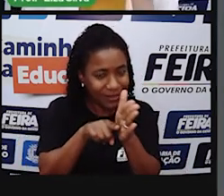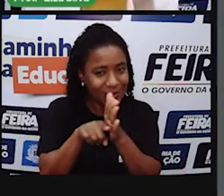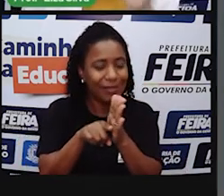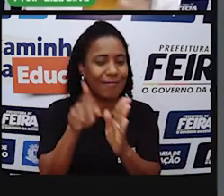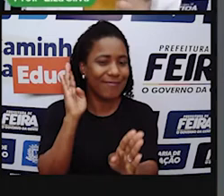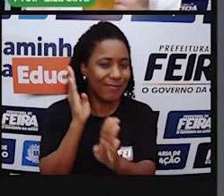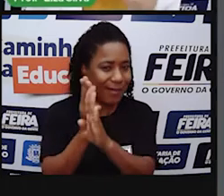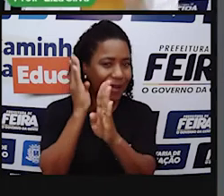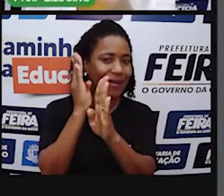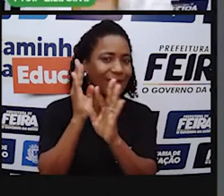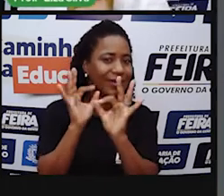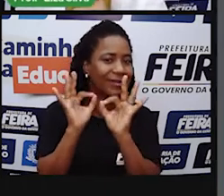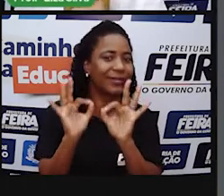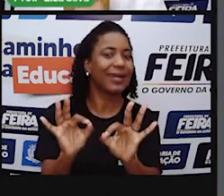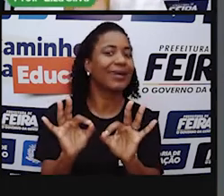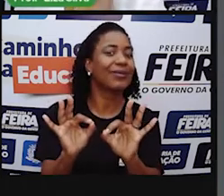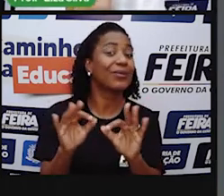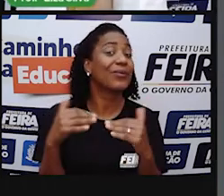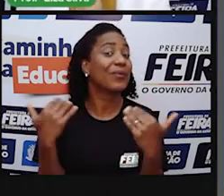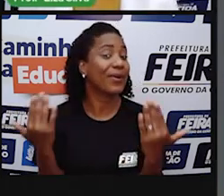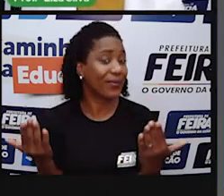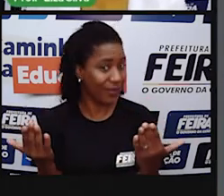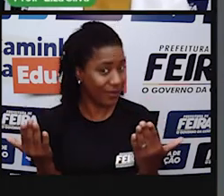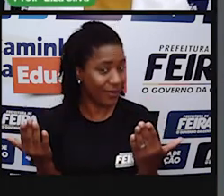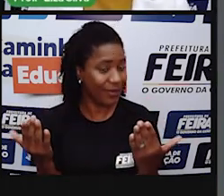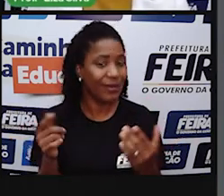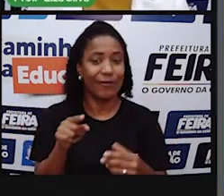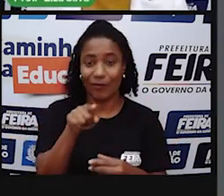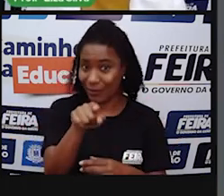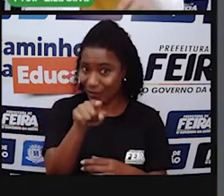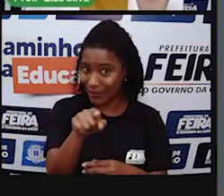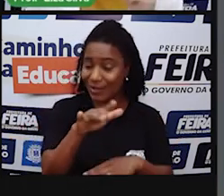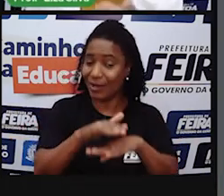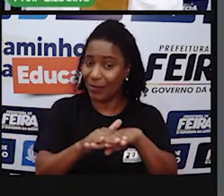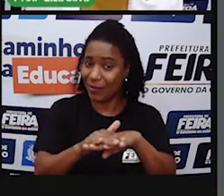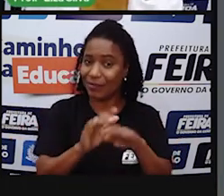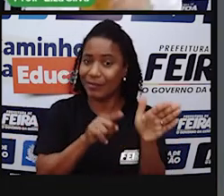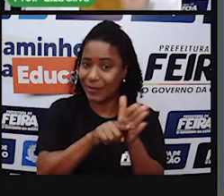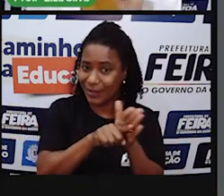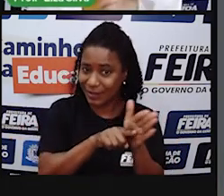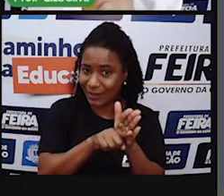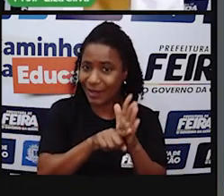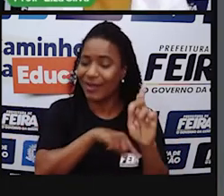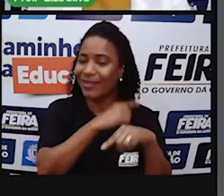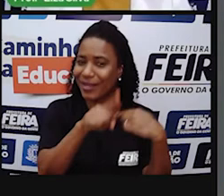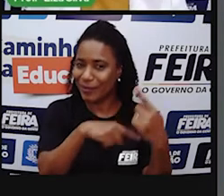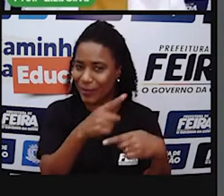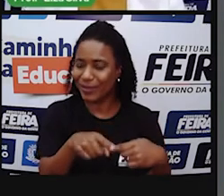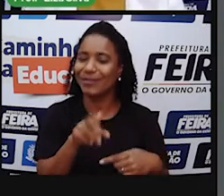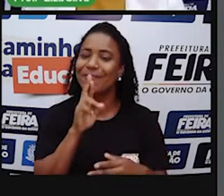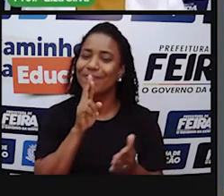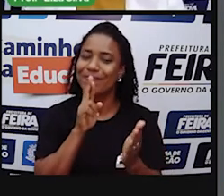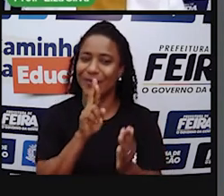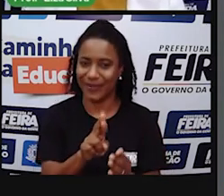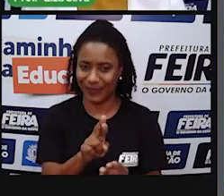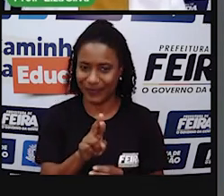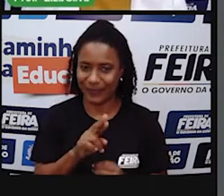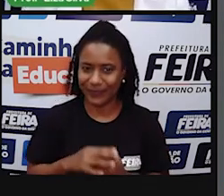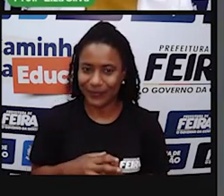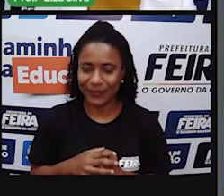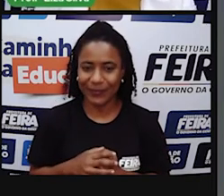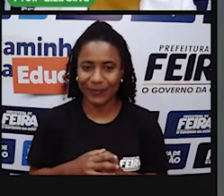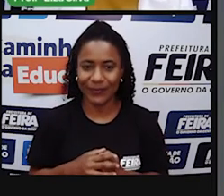Pesquise e decida Para resolver o desafio que logo mais explicarei Ok?